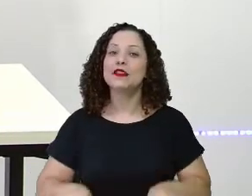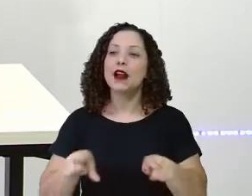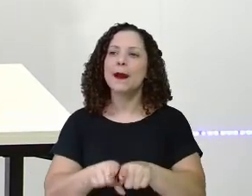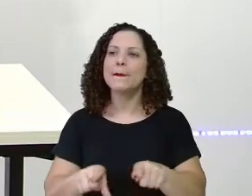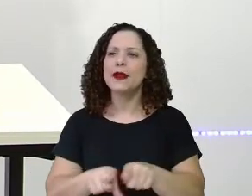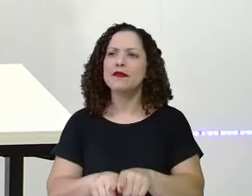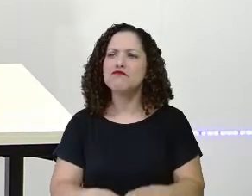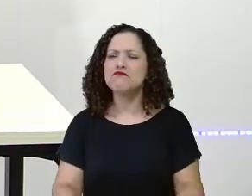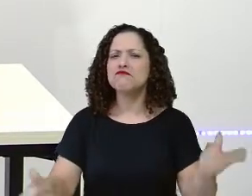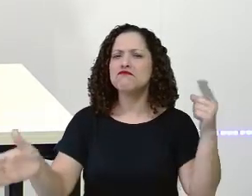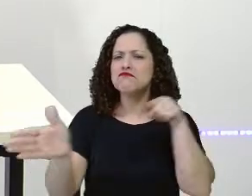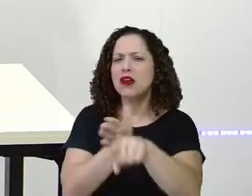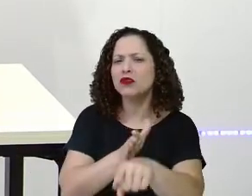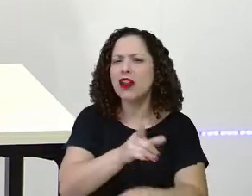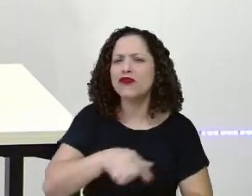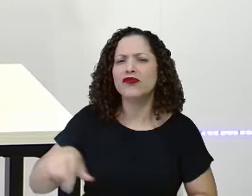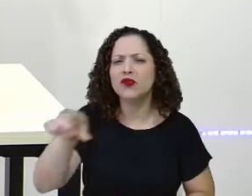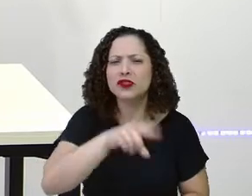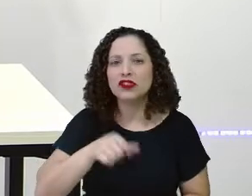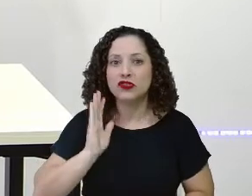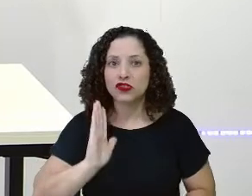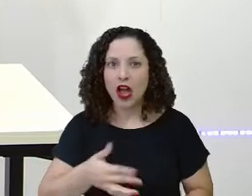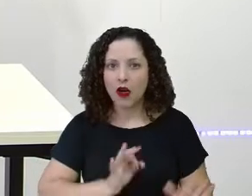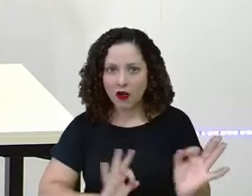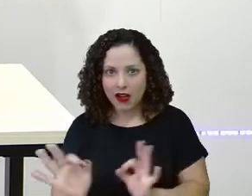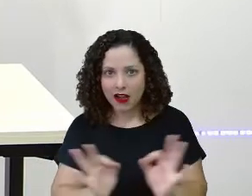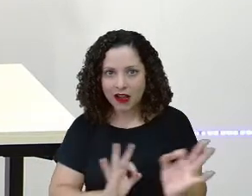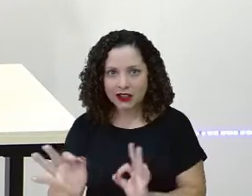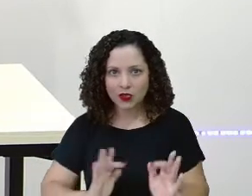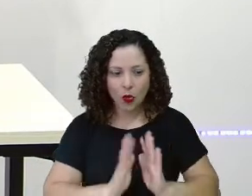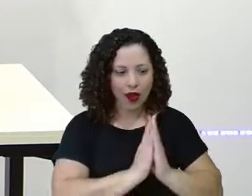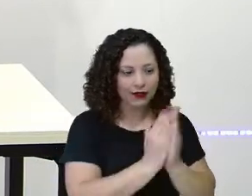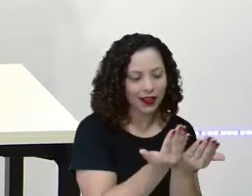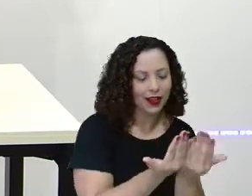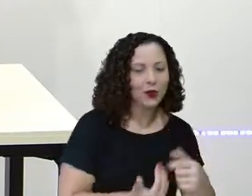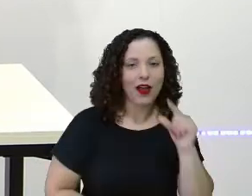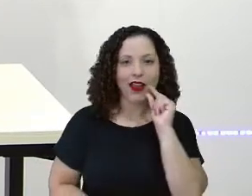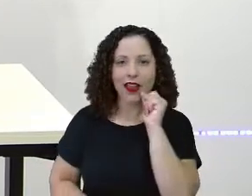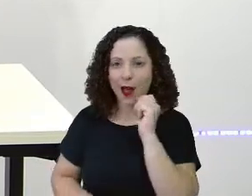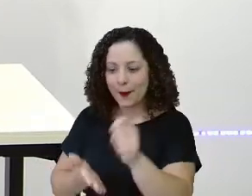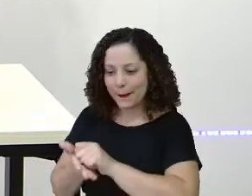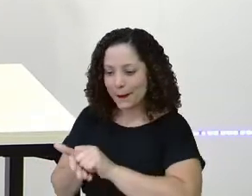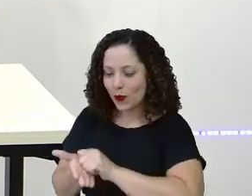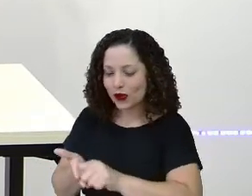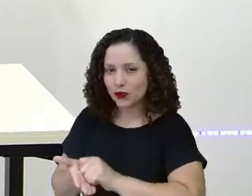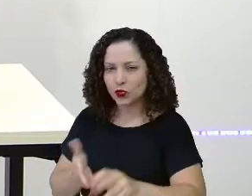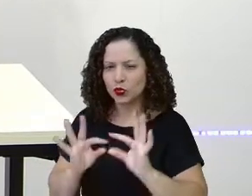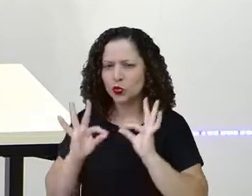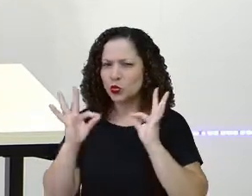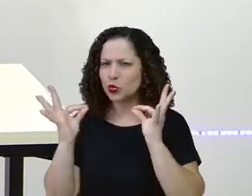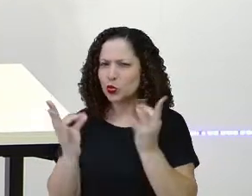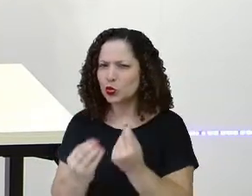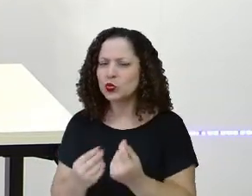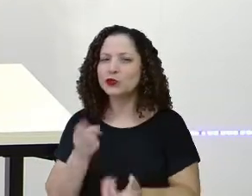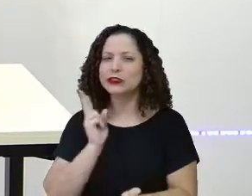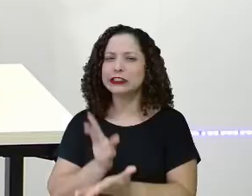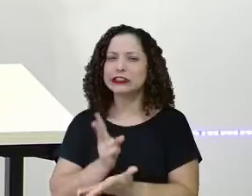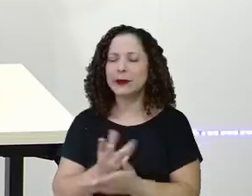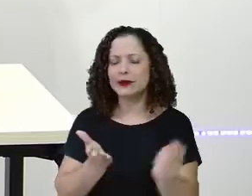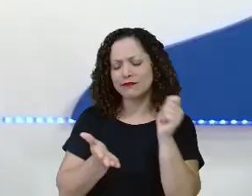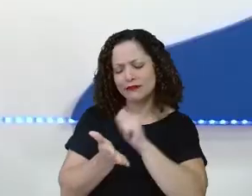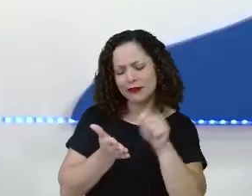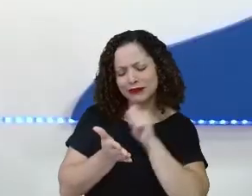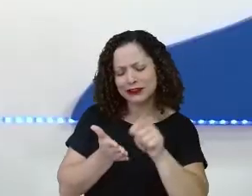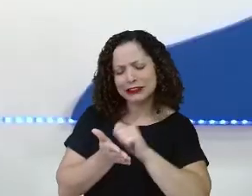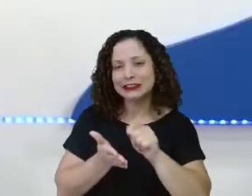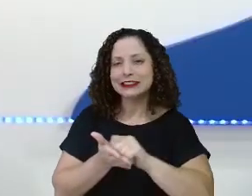você, já separou seu material? Ainda não? Corre que dá tempo. Pega aí lápis, caderno, borracha, porque sempre a gente escreve uma palavrinha, né, professora